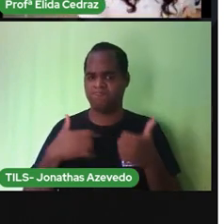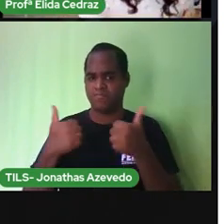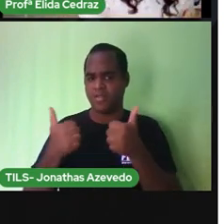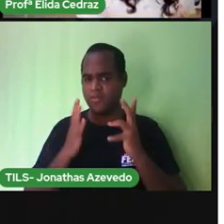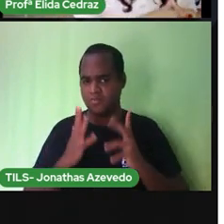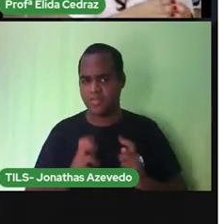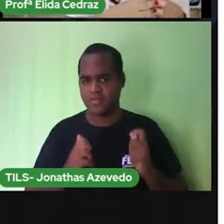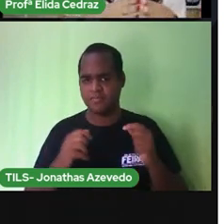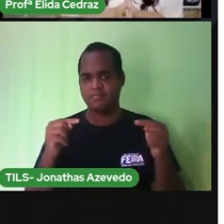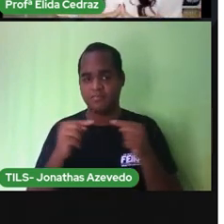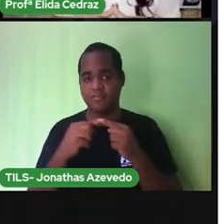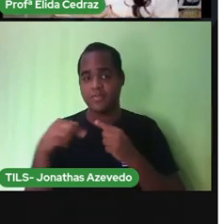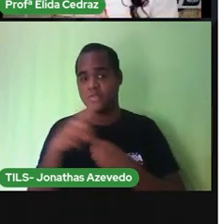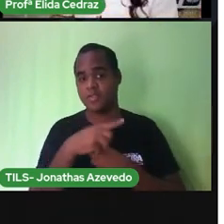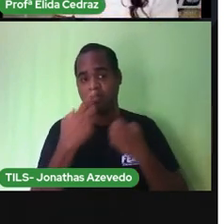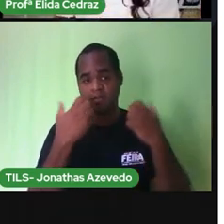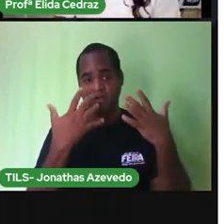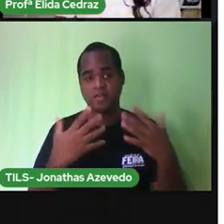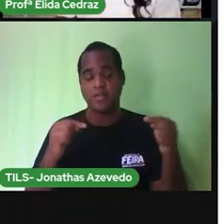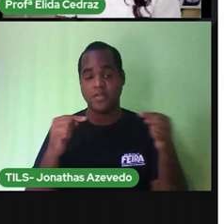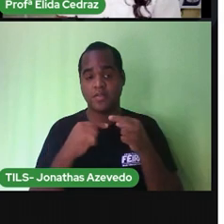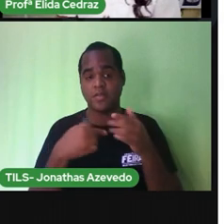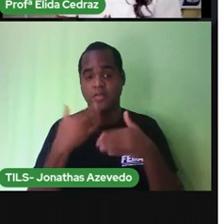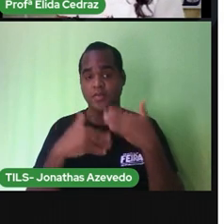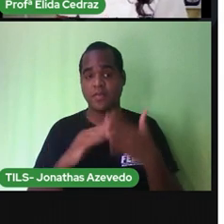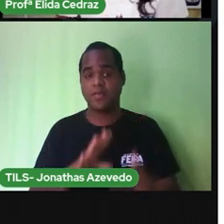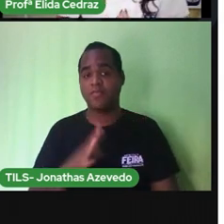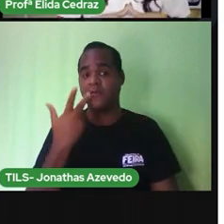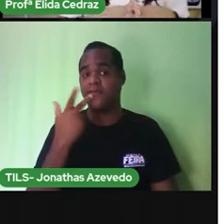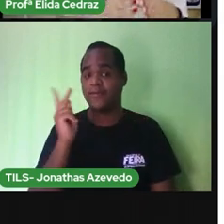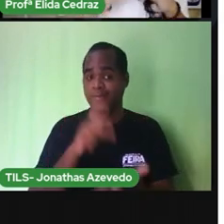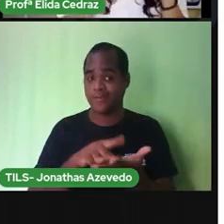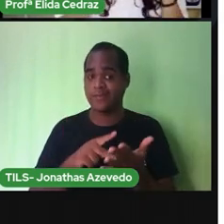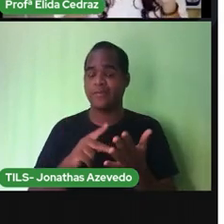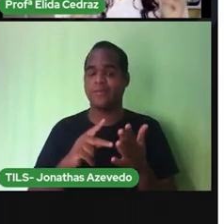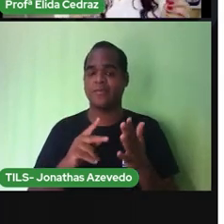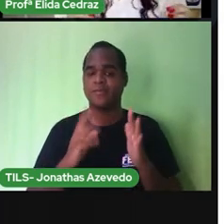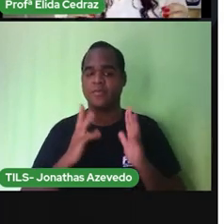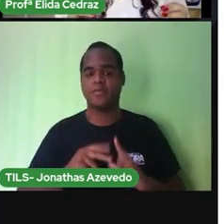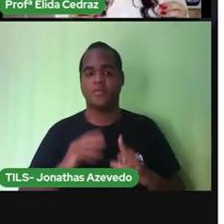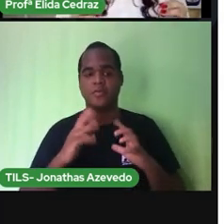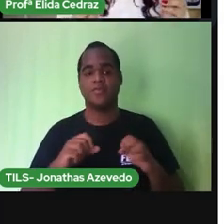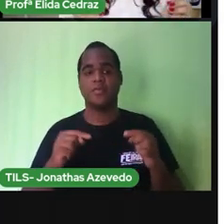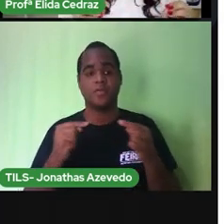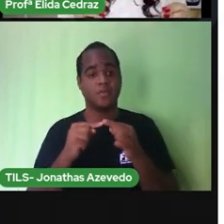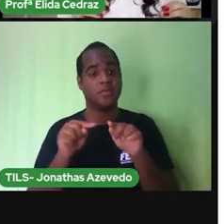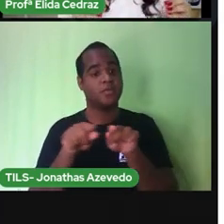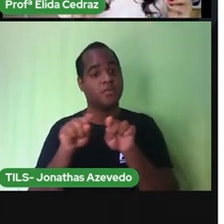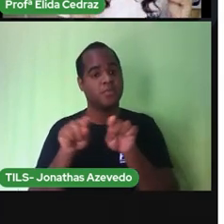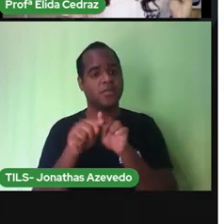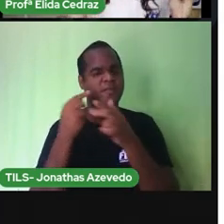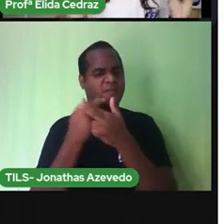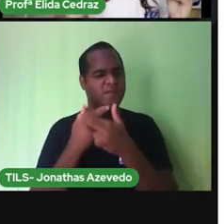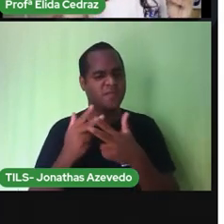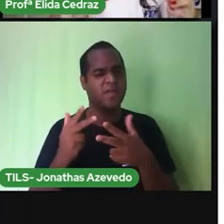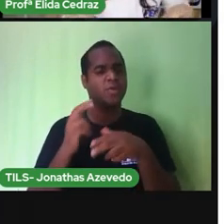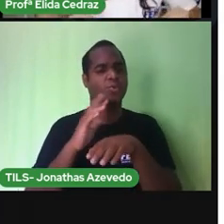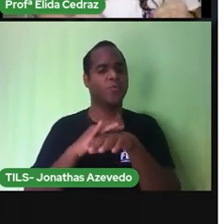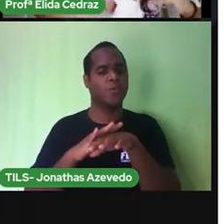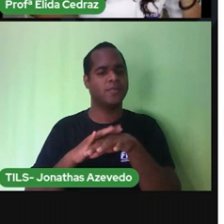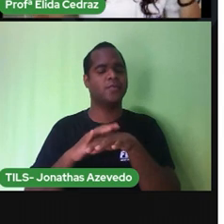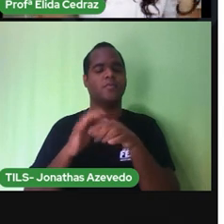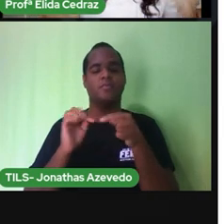previne o aparecimento desses tipos de doença e a falta de higiene ela